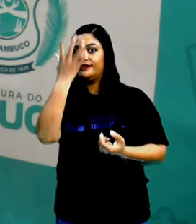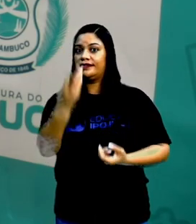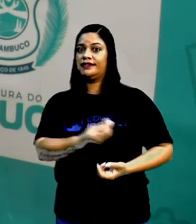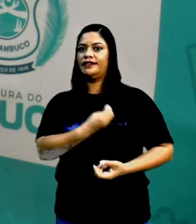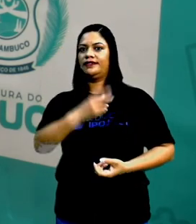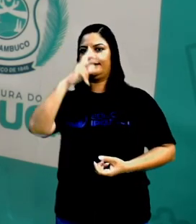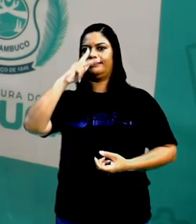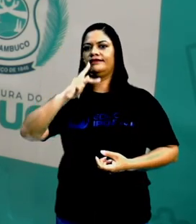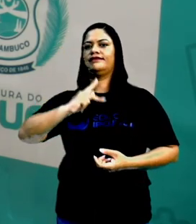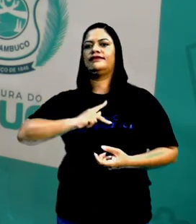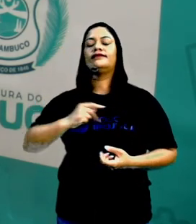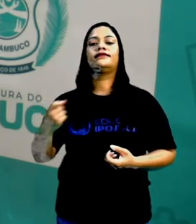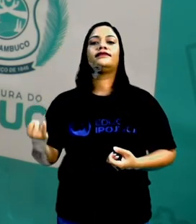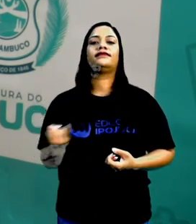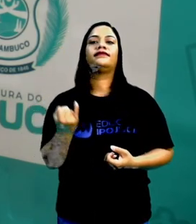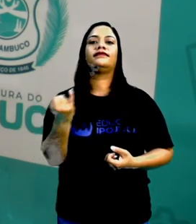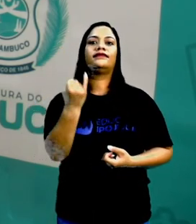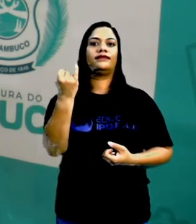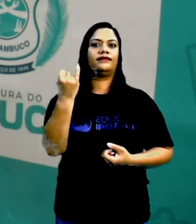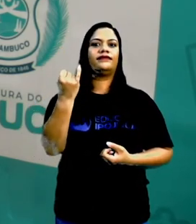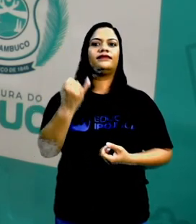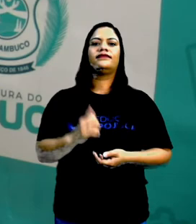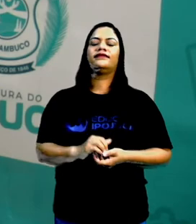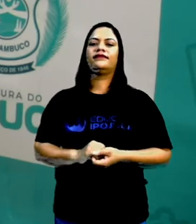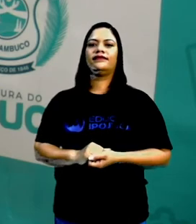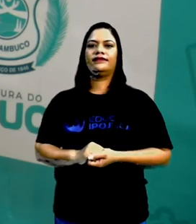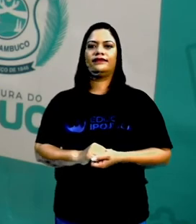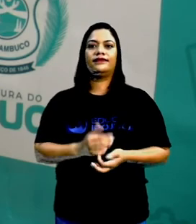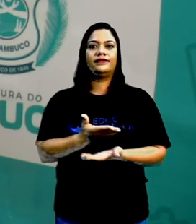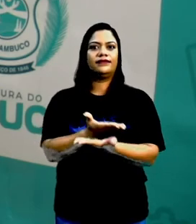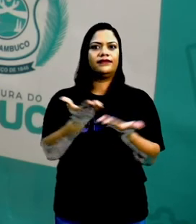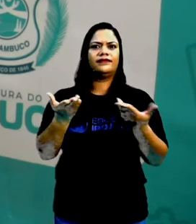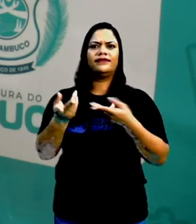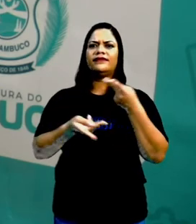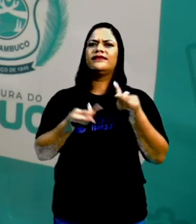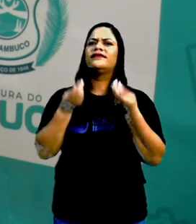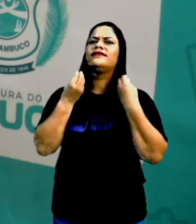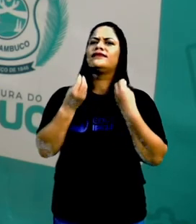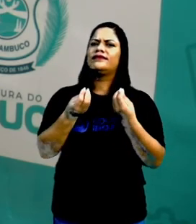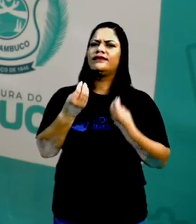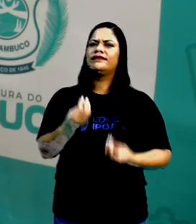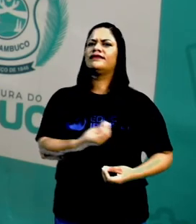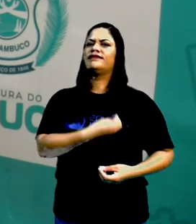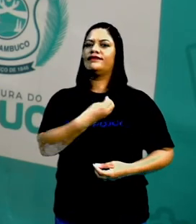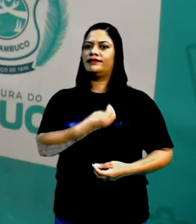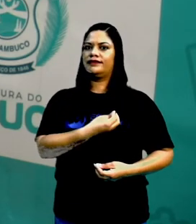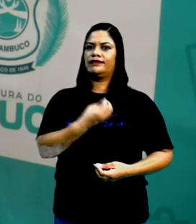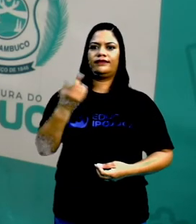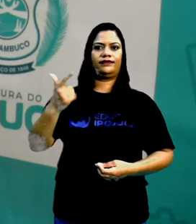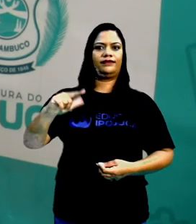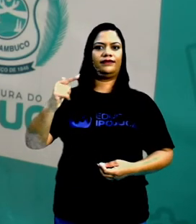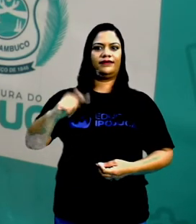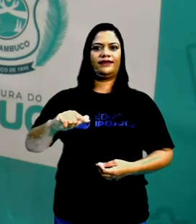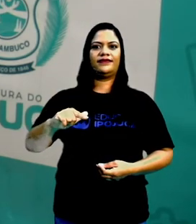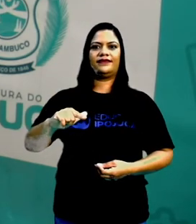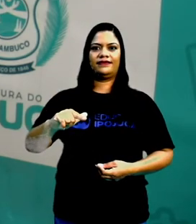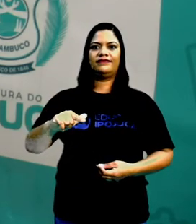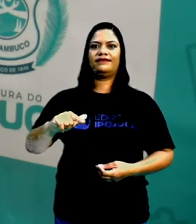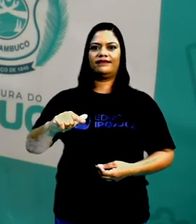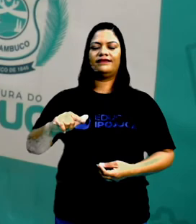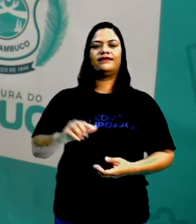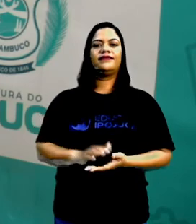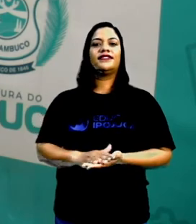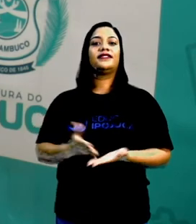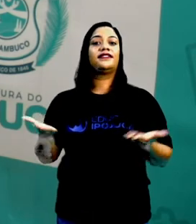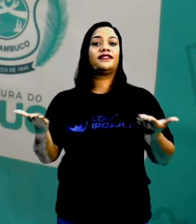mãos A importância Da invenção E você Vai dizer Como seria A vida Se não tivessem Inventado